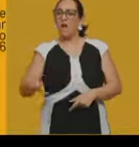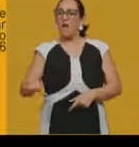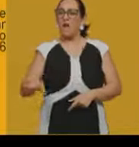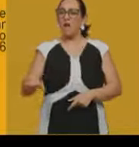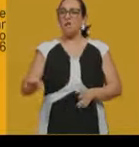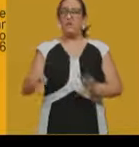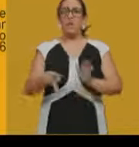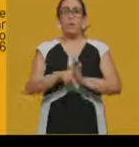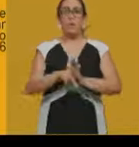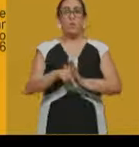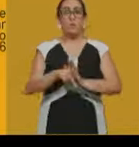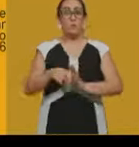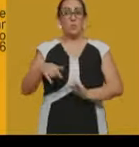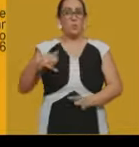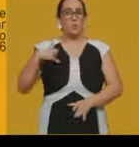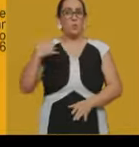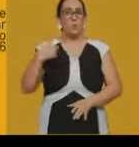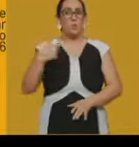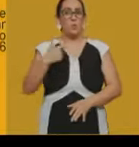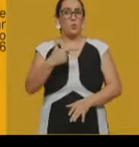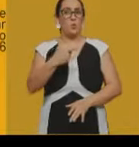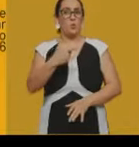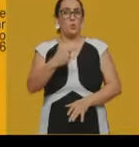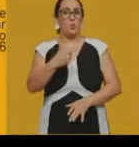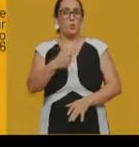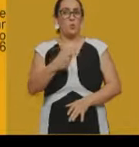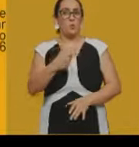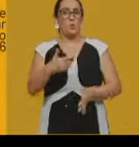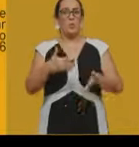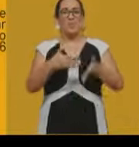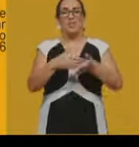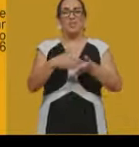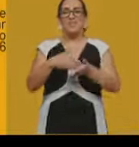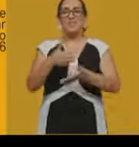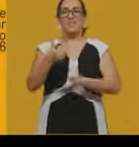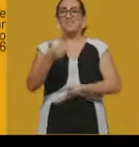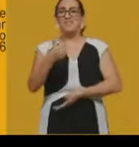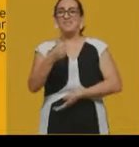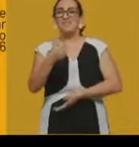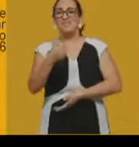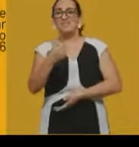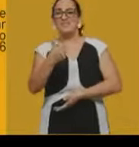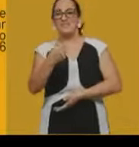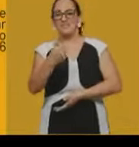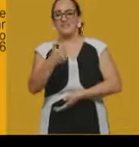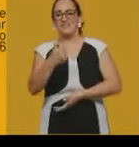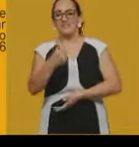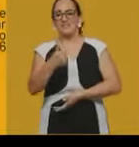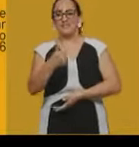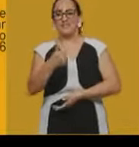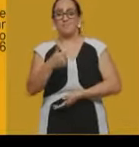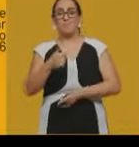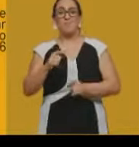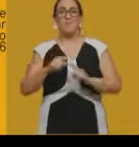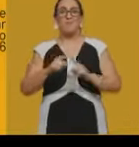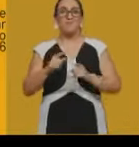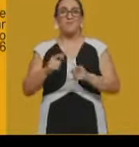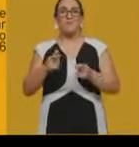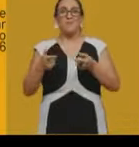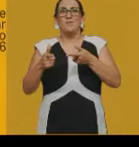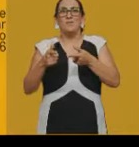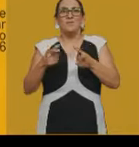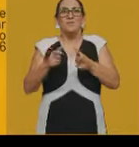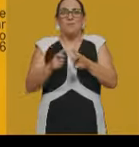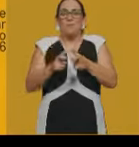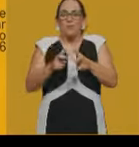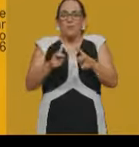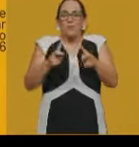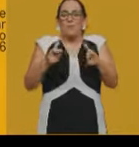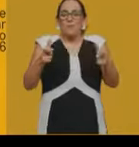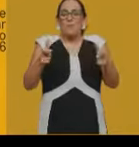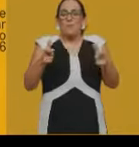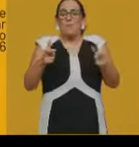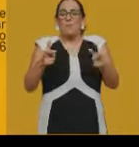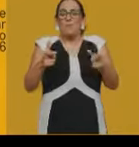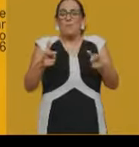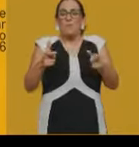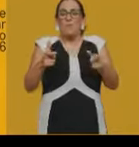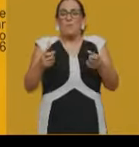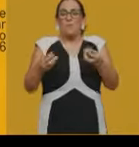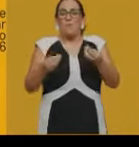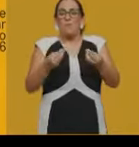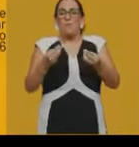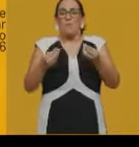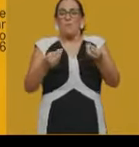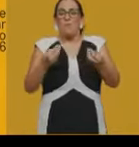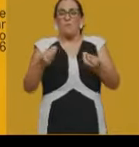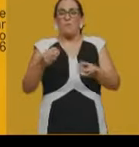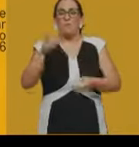16 anos. Há uma regulamentação, mas que não avança muito, que não amplia muito com relação aos direitos sociais. Ou seja, a gente